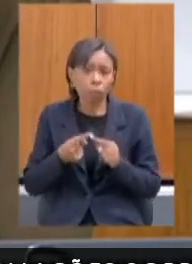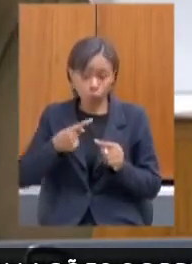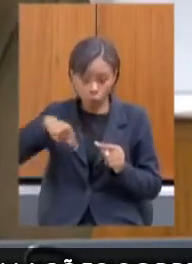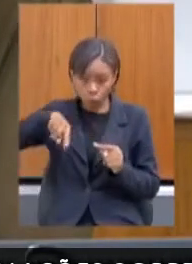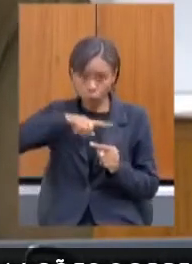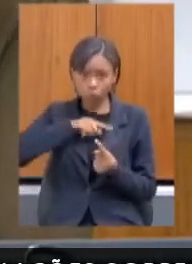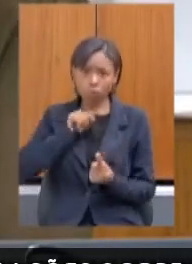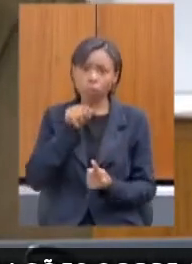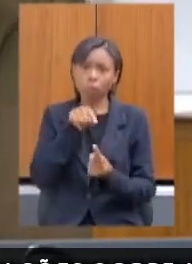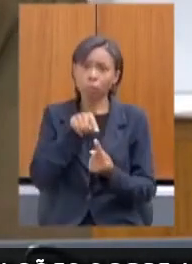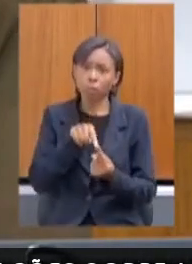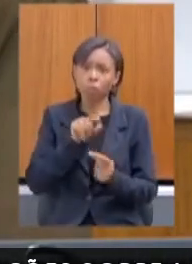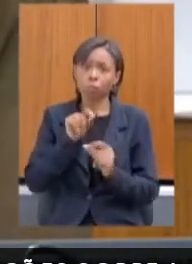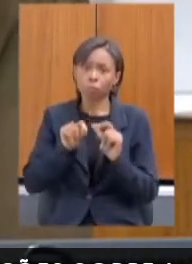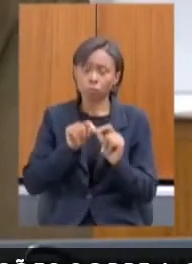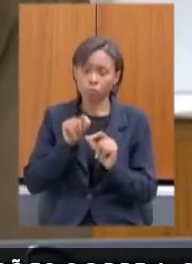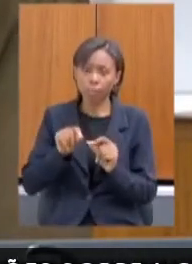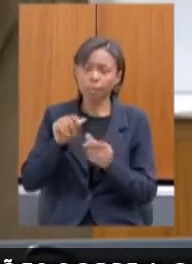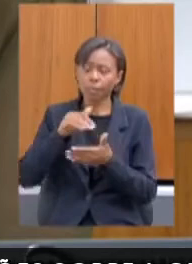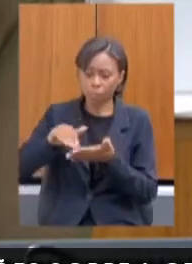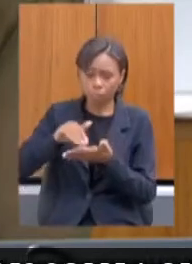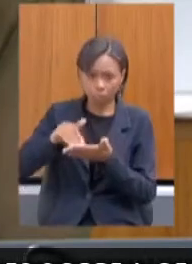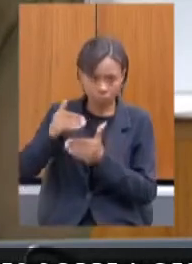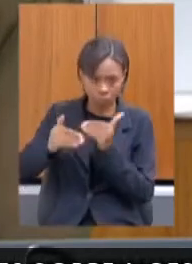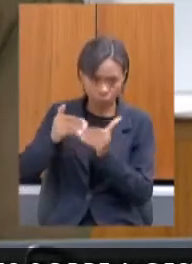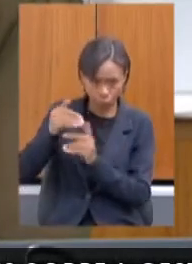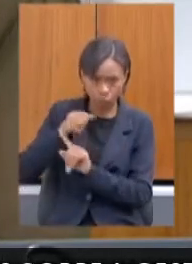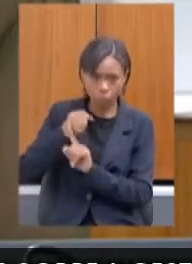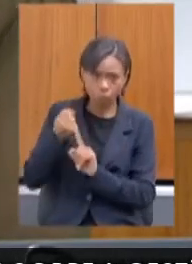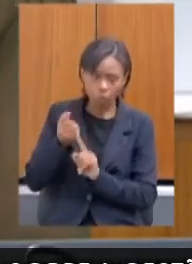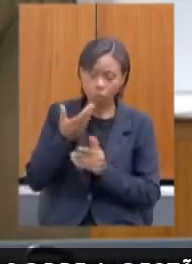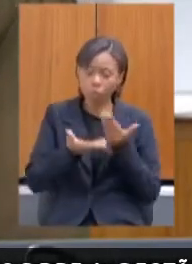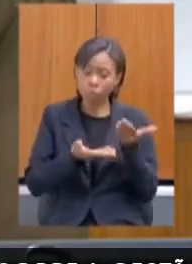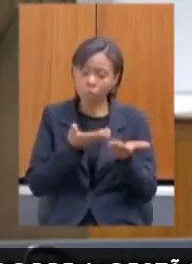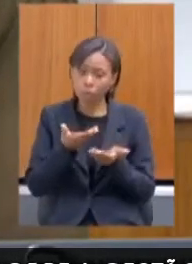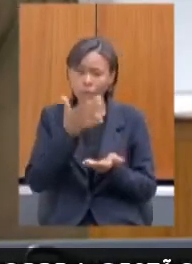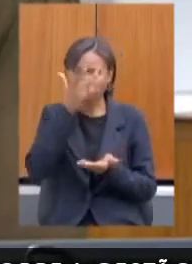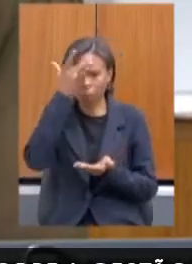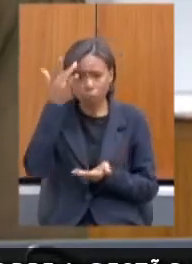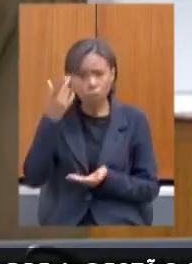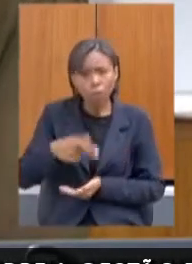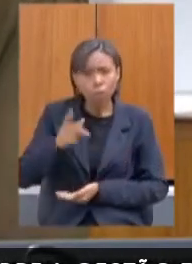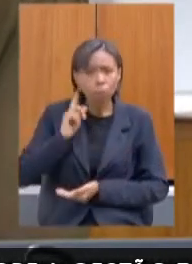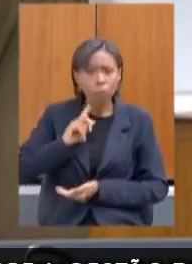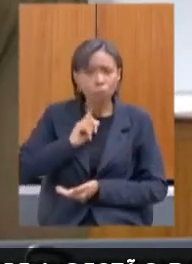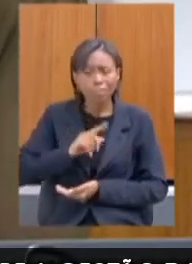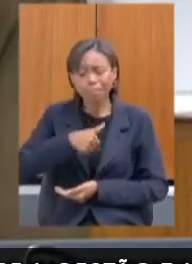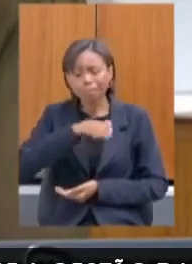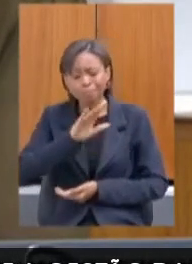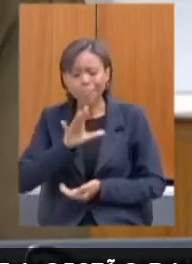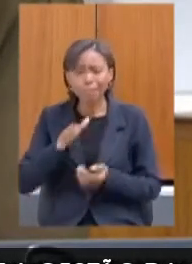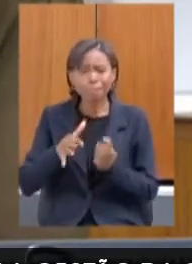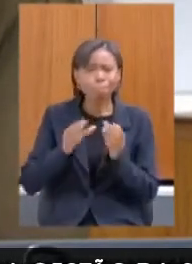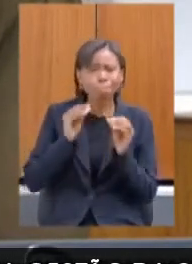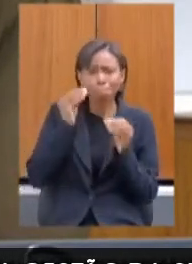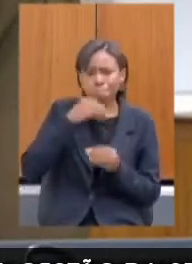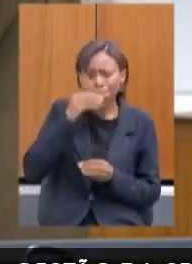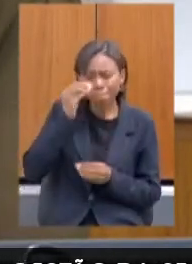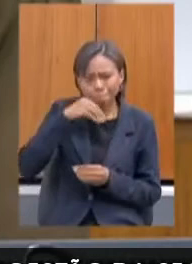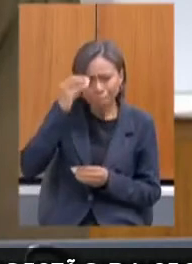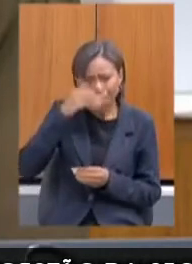na nossa pauta de desenvolvimento social, aos mineiros mais vulneráveis, para que eles se tratem, saiam dessa